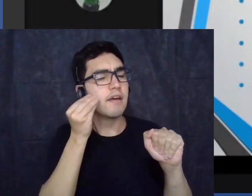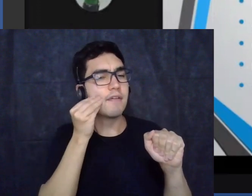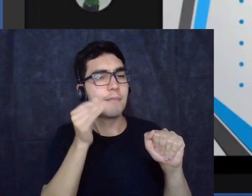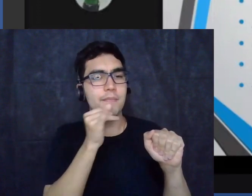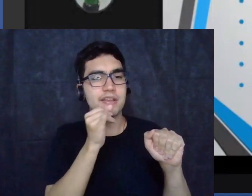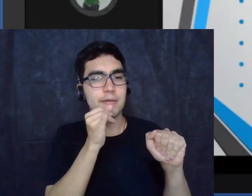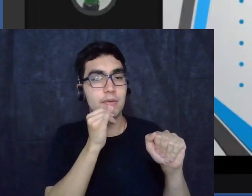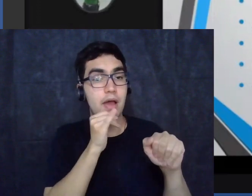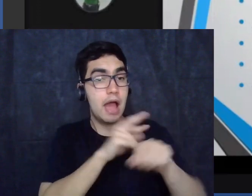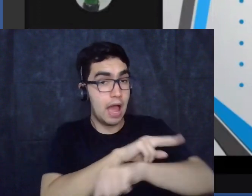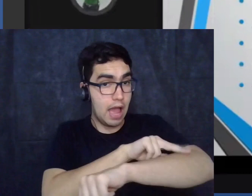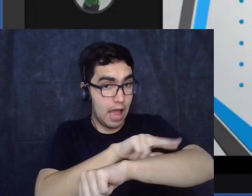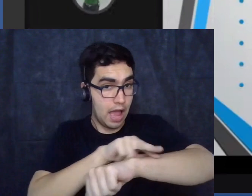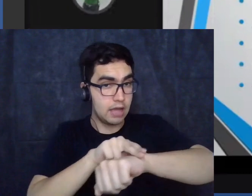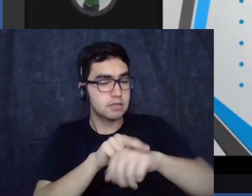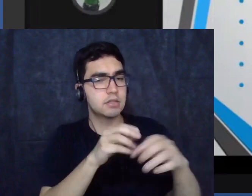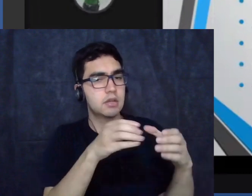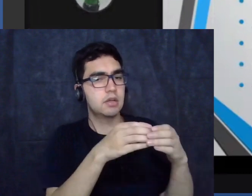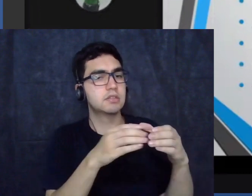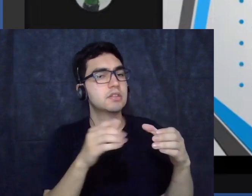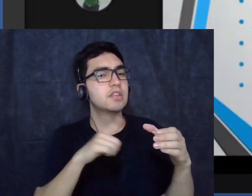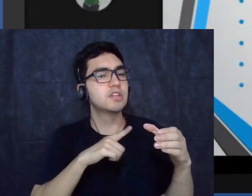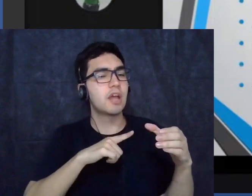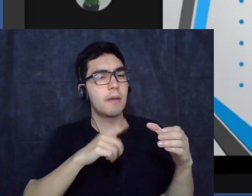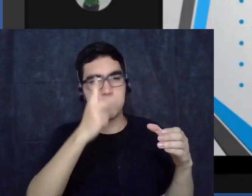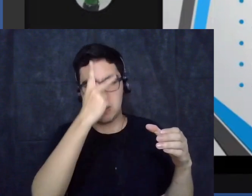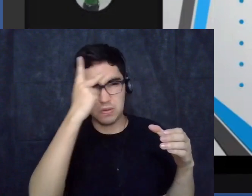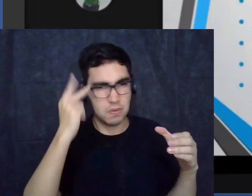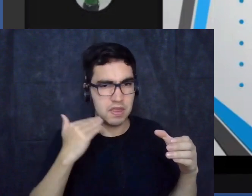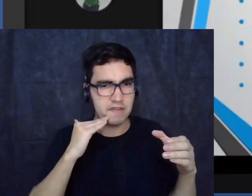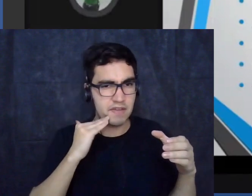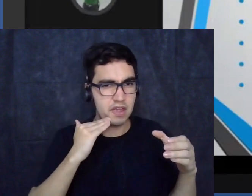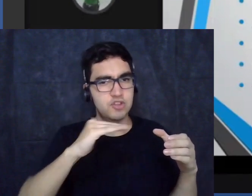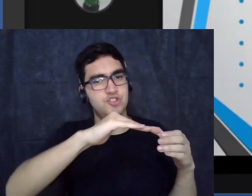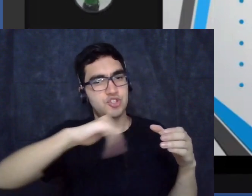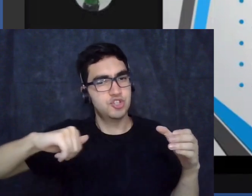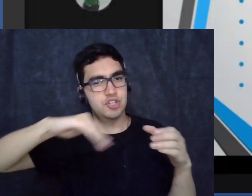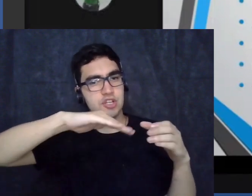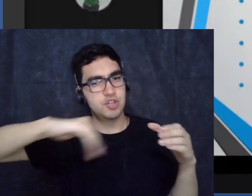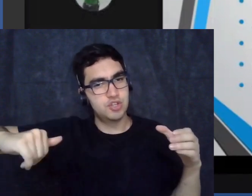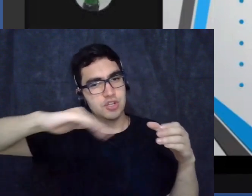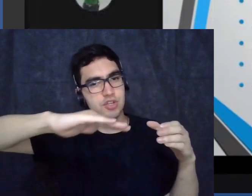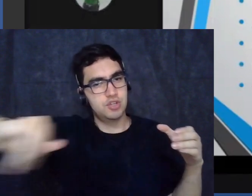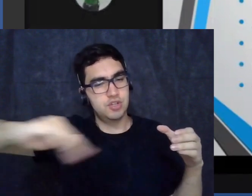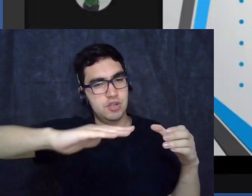aqueles degenerados ganha